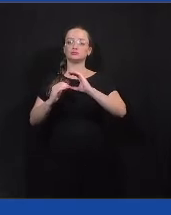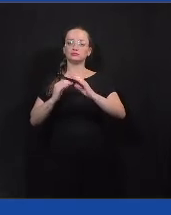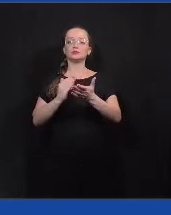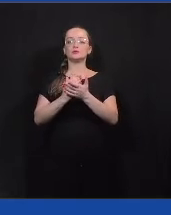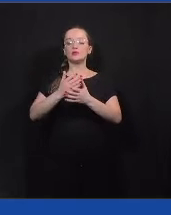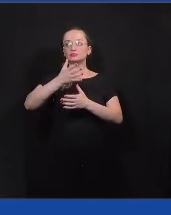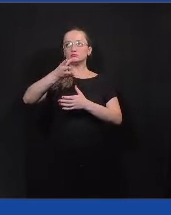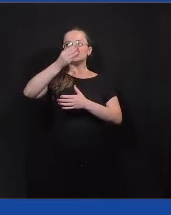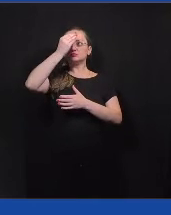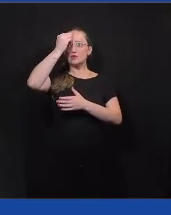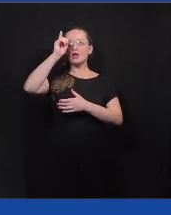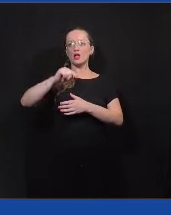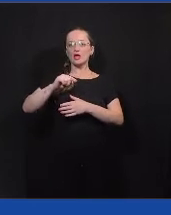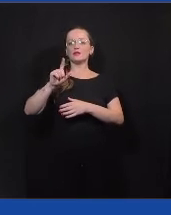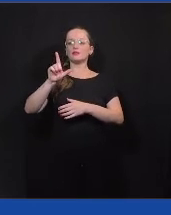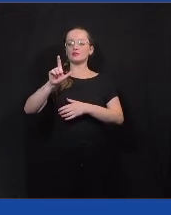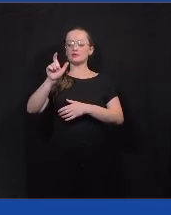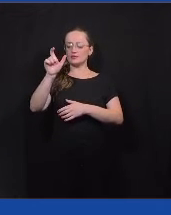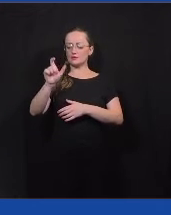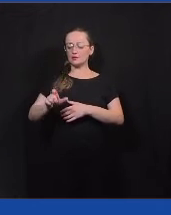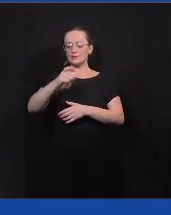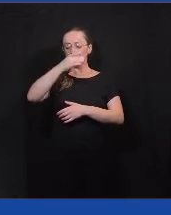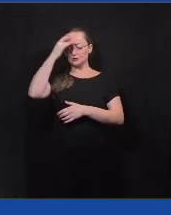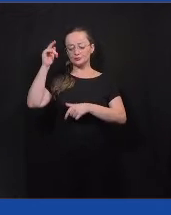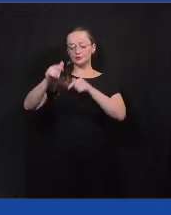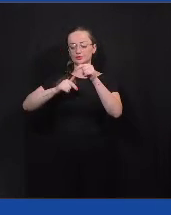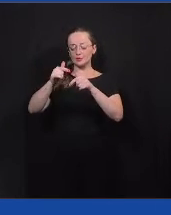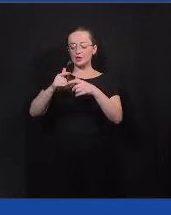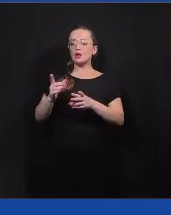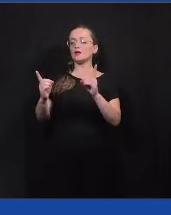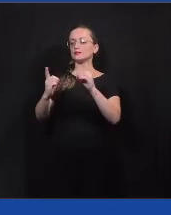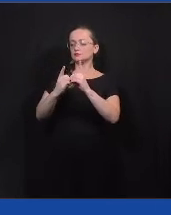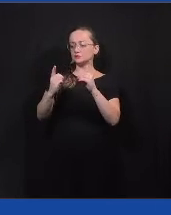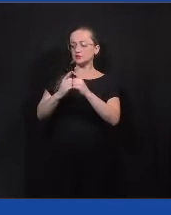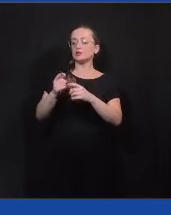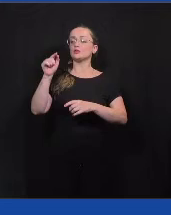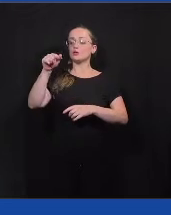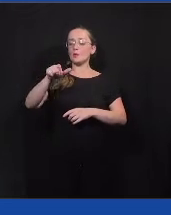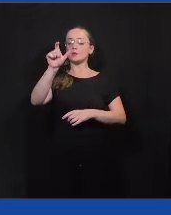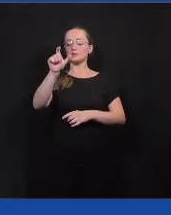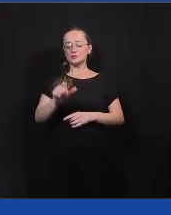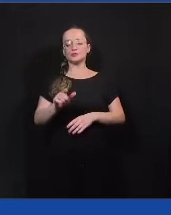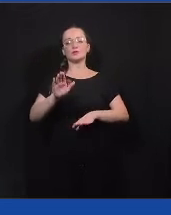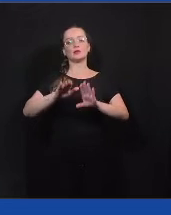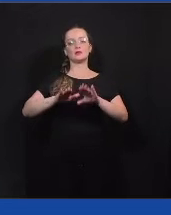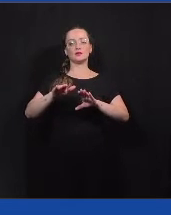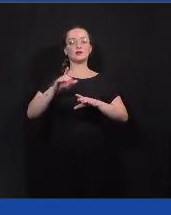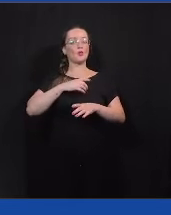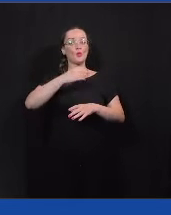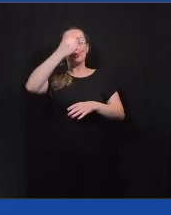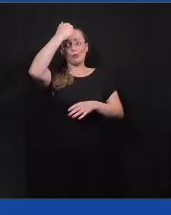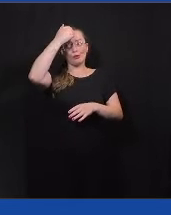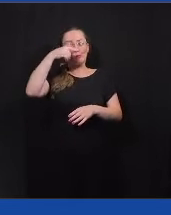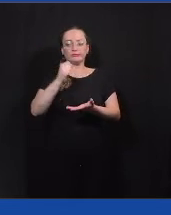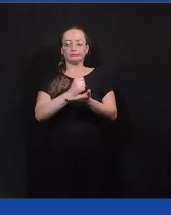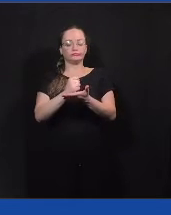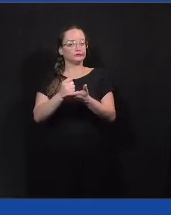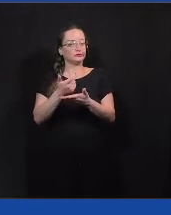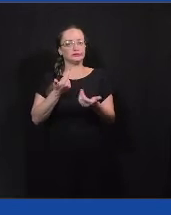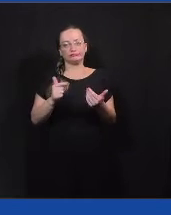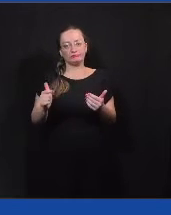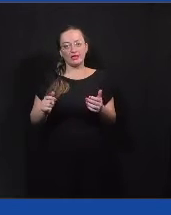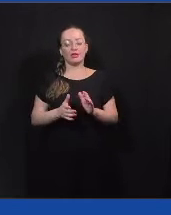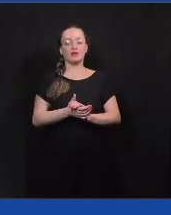entendendo que tem uma pessoa ali na prefeitura trabalhando e atendendo ela, que aquela pessoa, muitas das vezes, não tem culpa, que a burocracia, ela